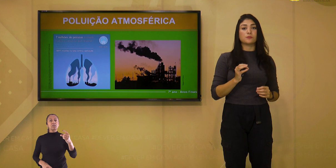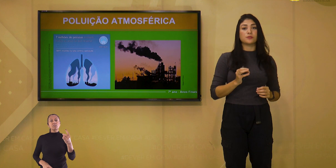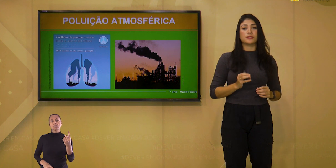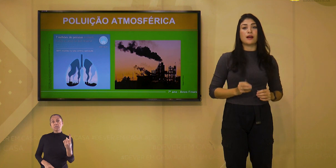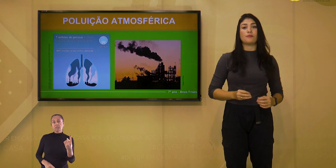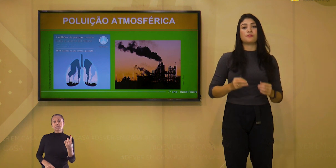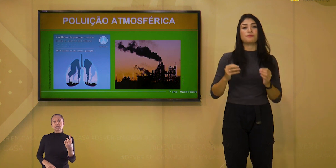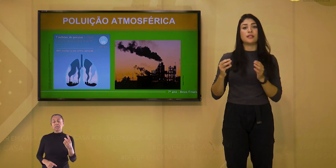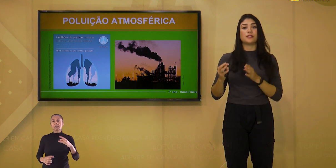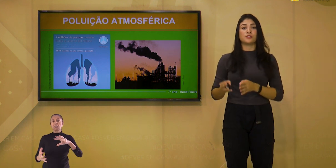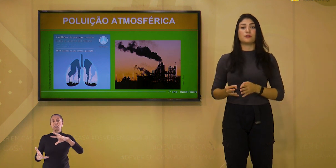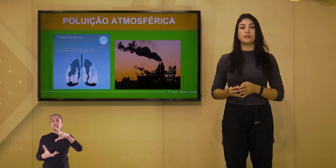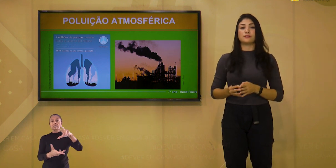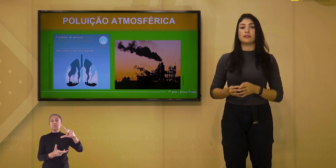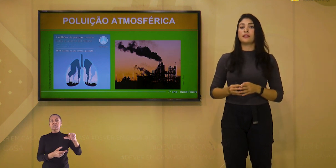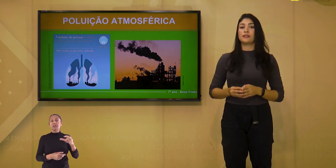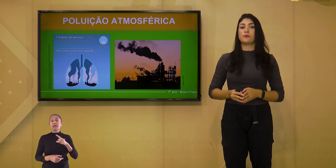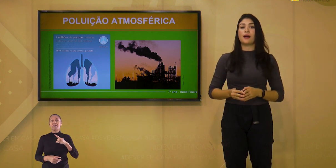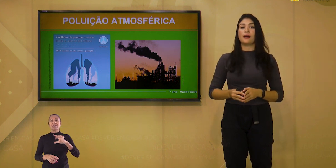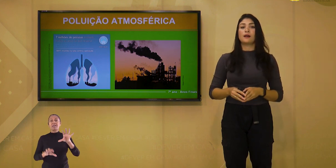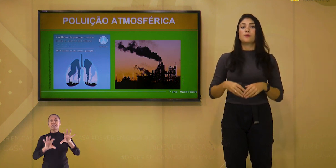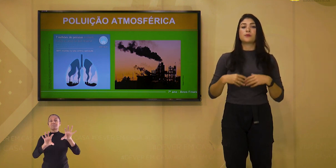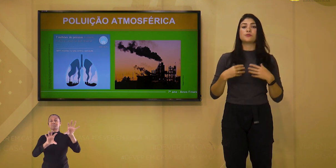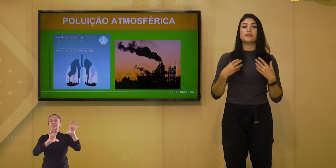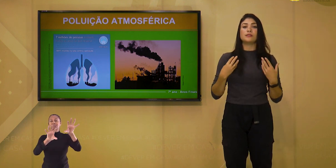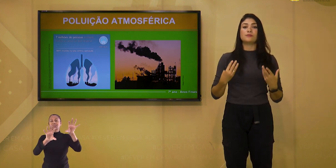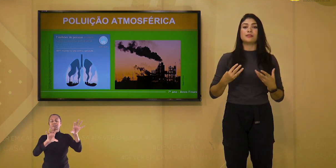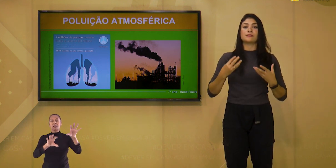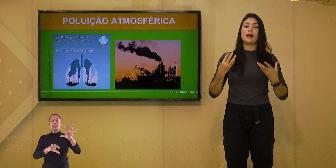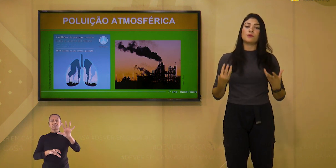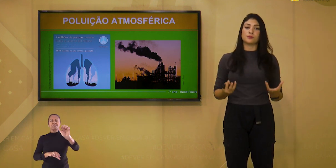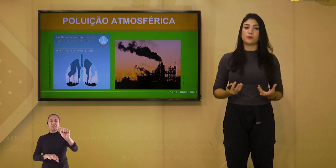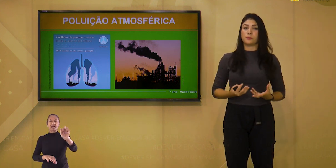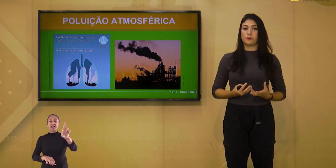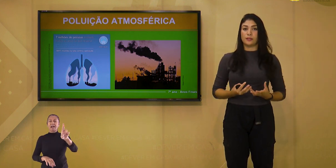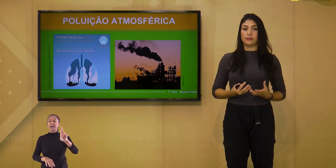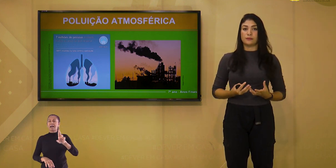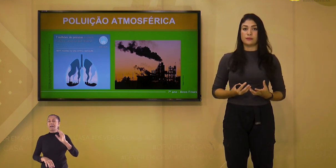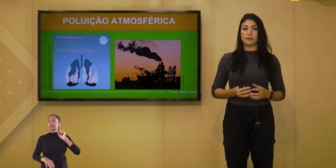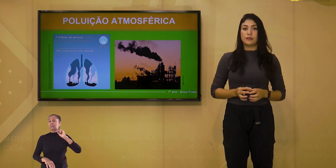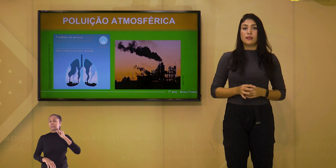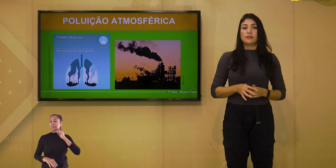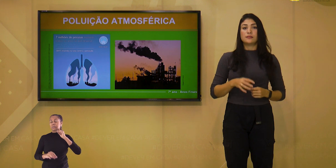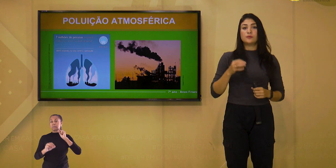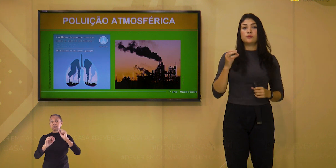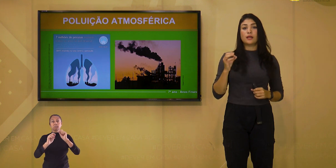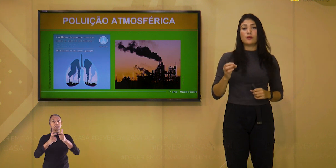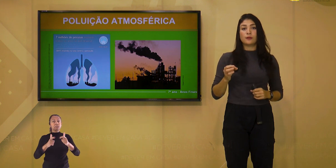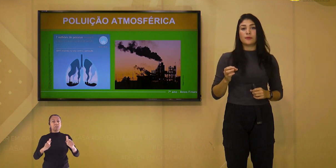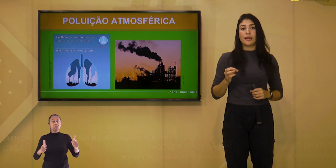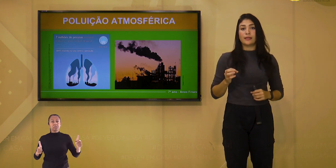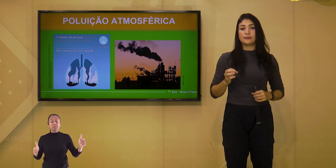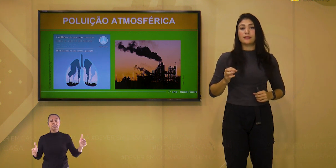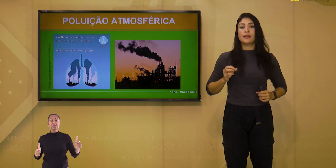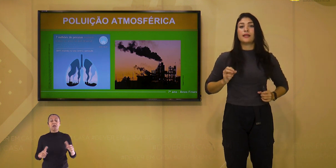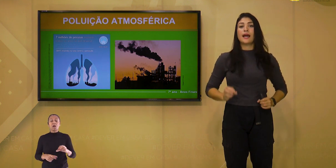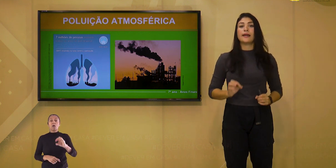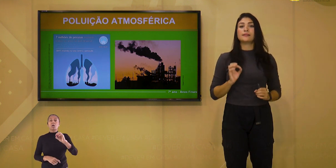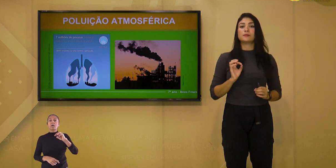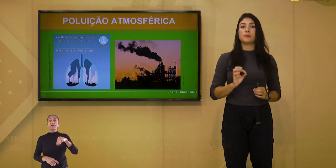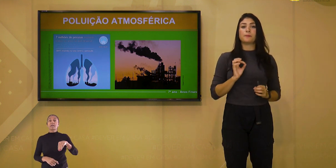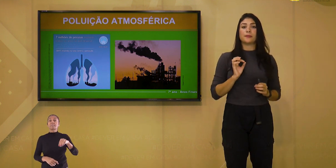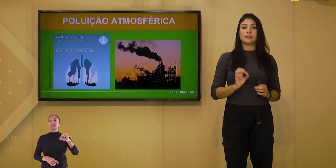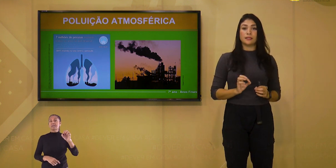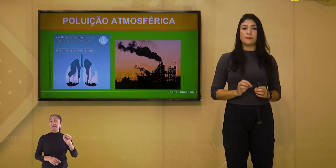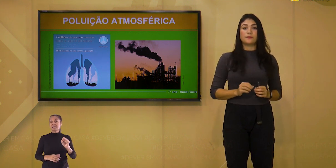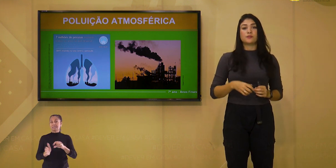população mundial vive em regiões em que o ar possui níveis altos de poluentes. Segundo a OMS e